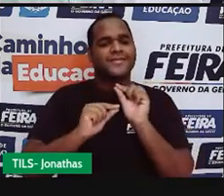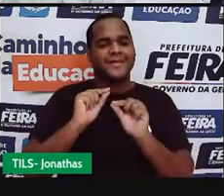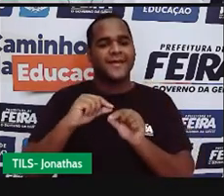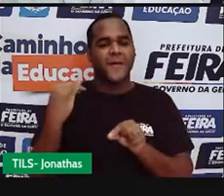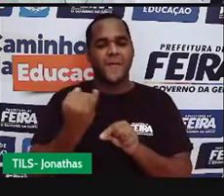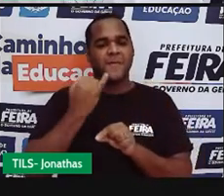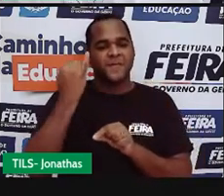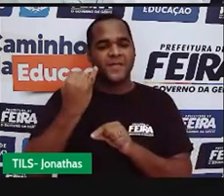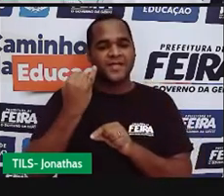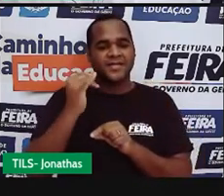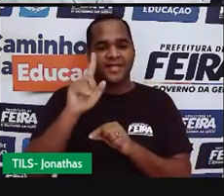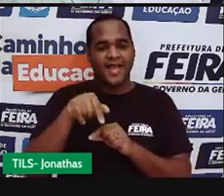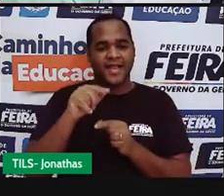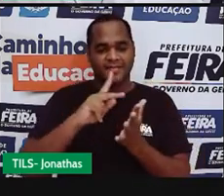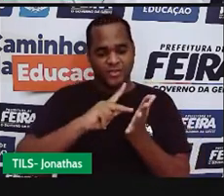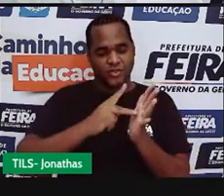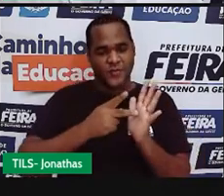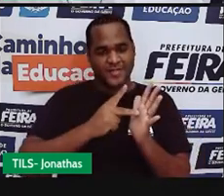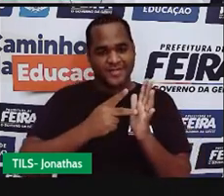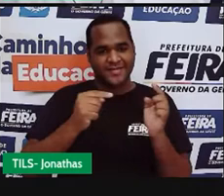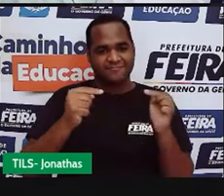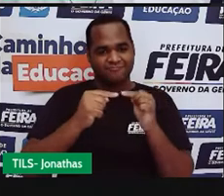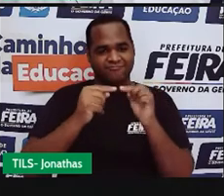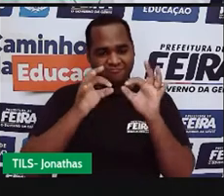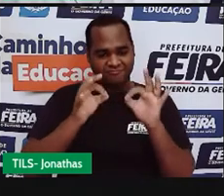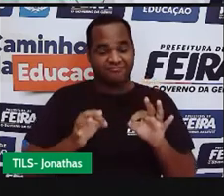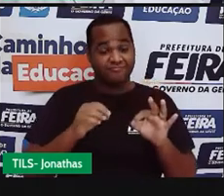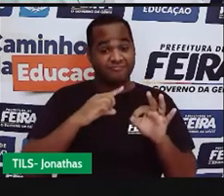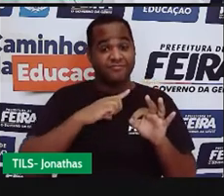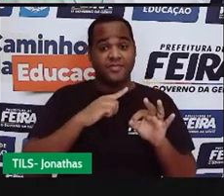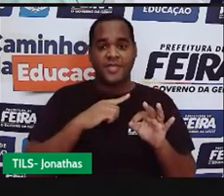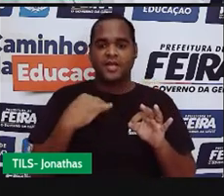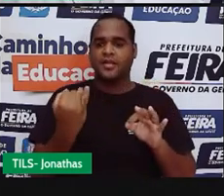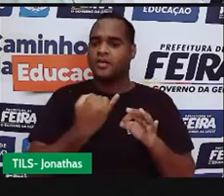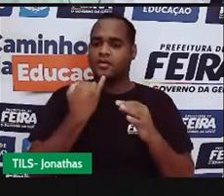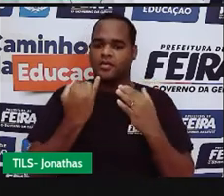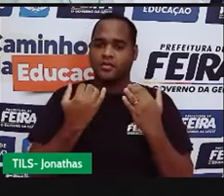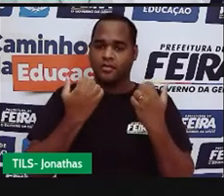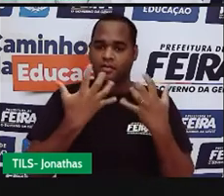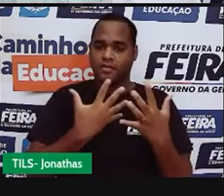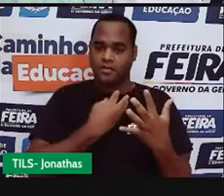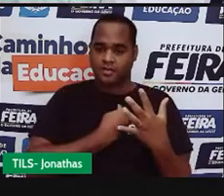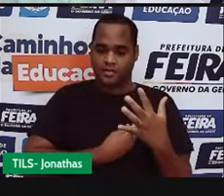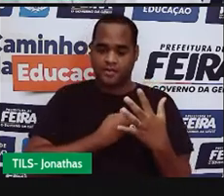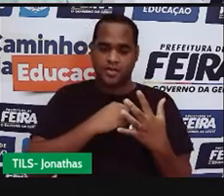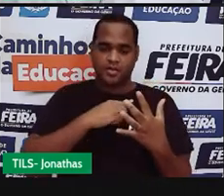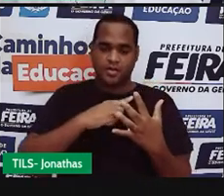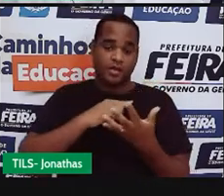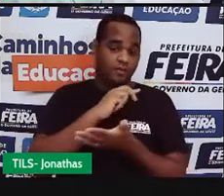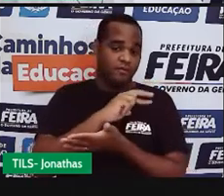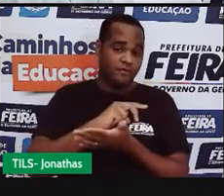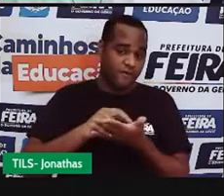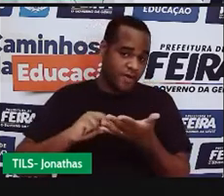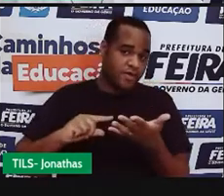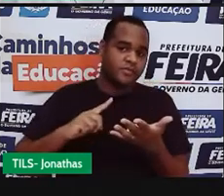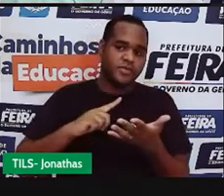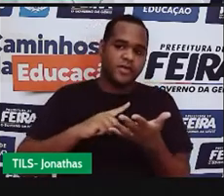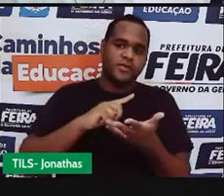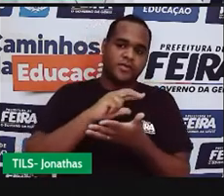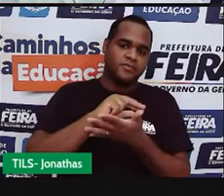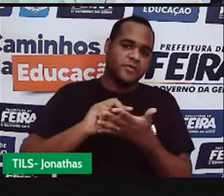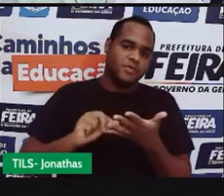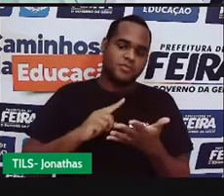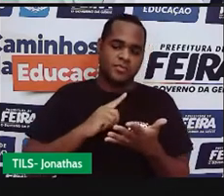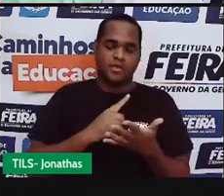figura geométrica plana e que está presente em muitos e muitos, muitos, muitos objetos